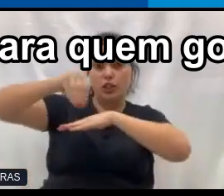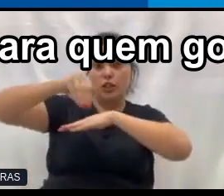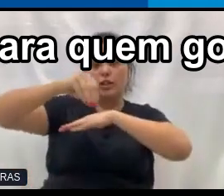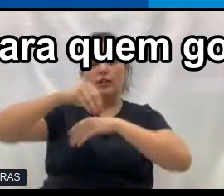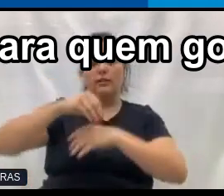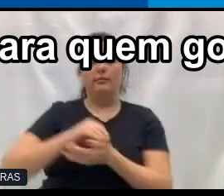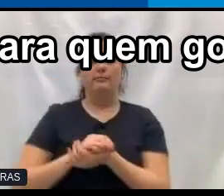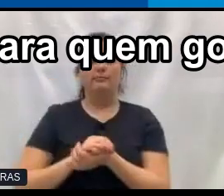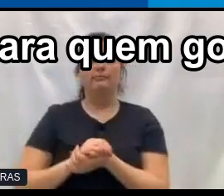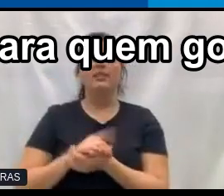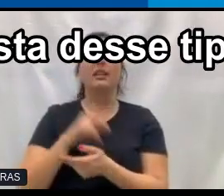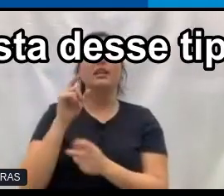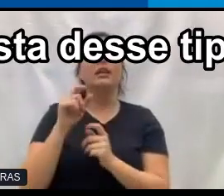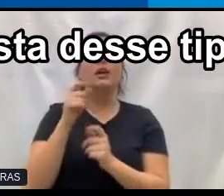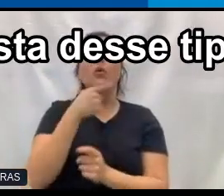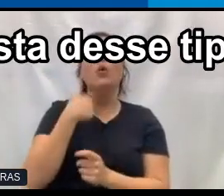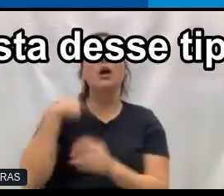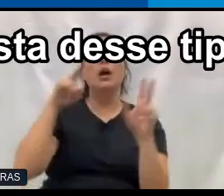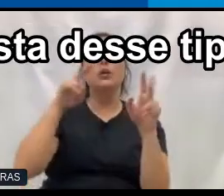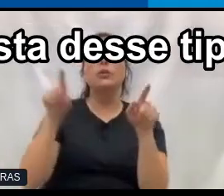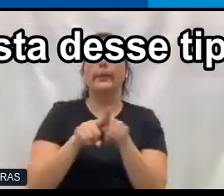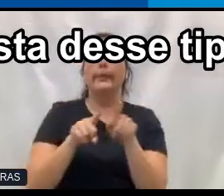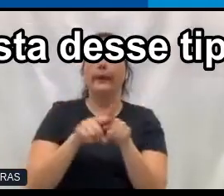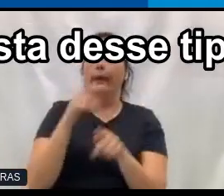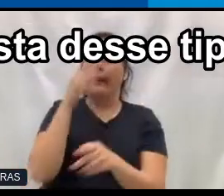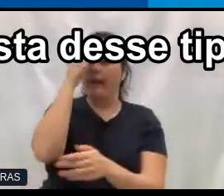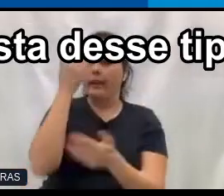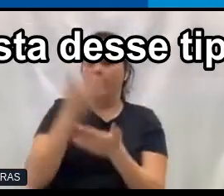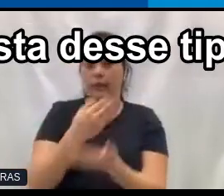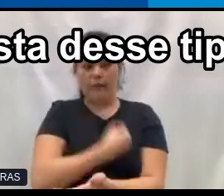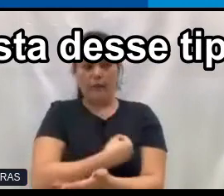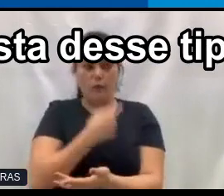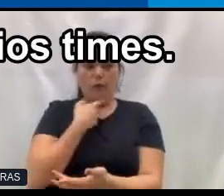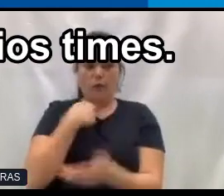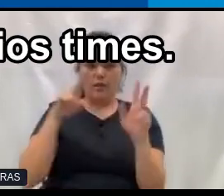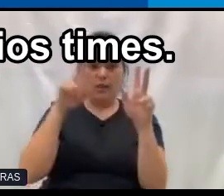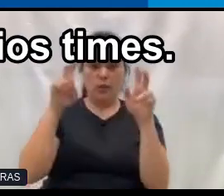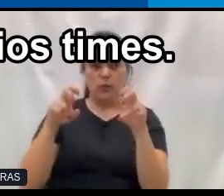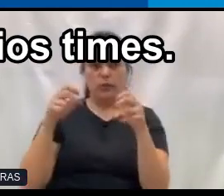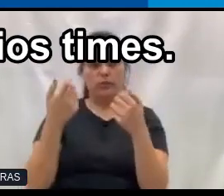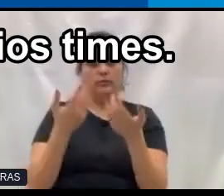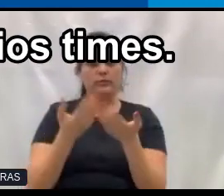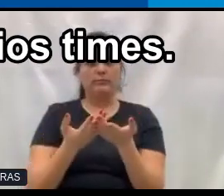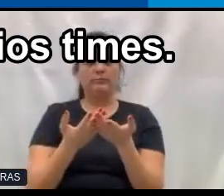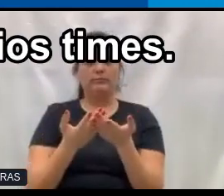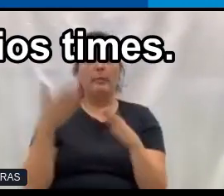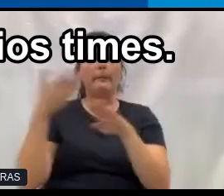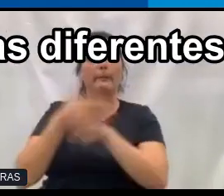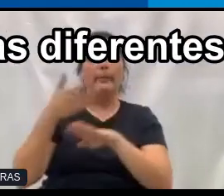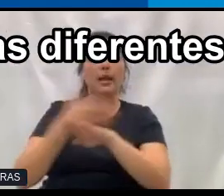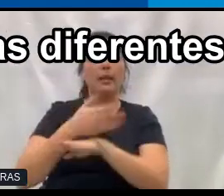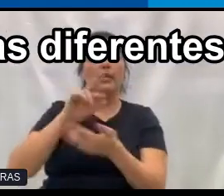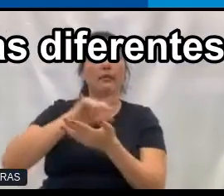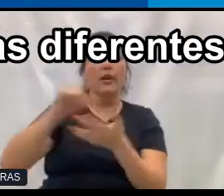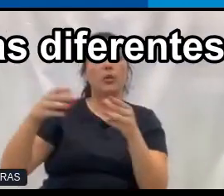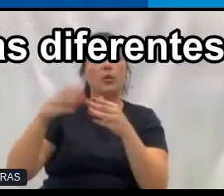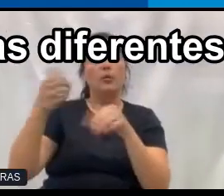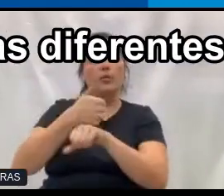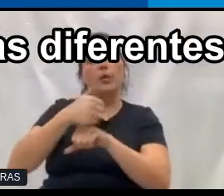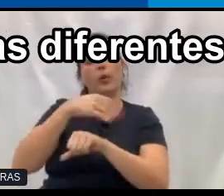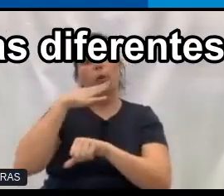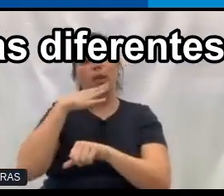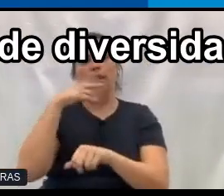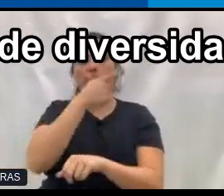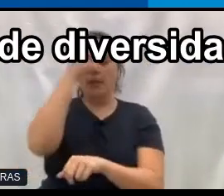gosta do assunto, e acredito que quem está aqui gosta desse tipo de assunto, participe de vários times, conheça as